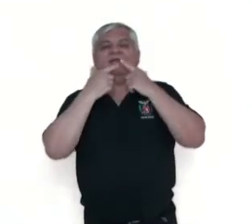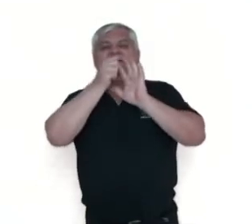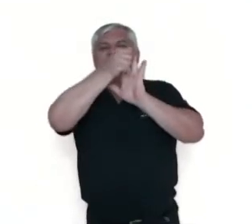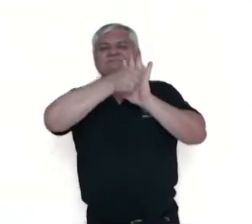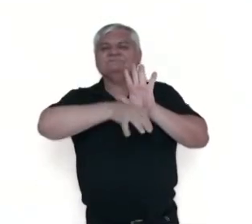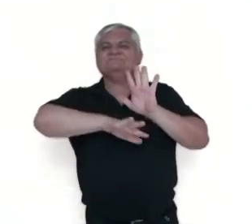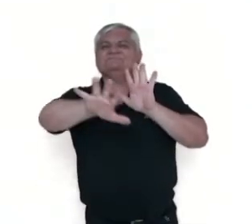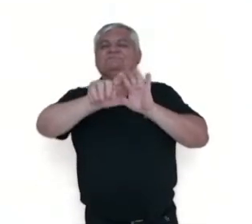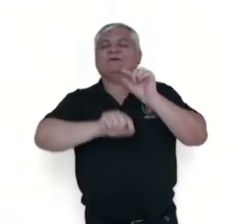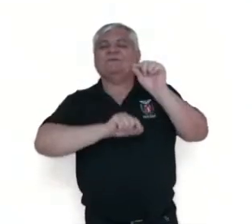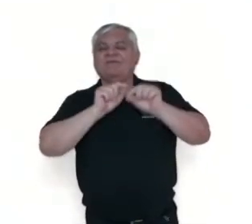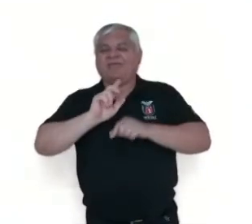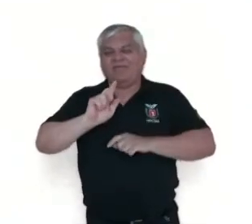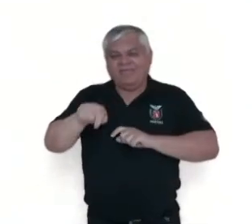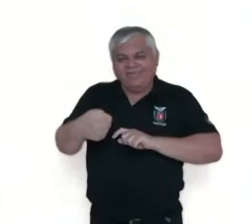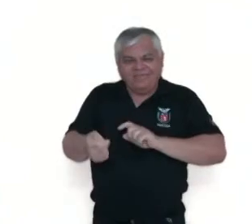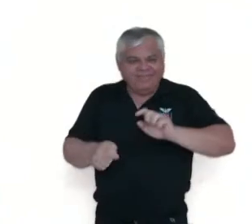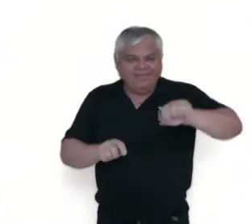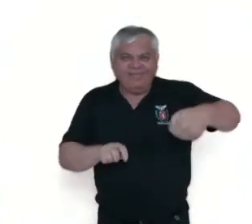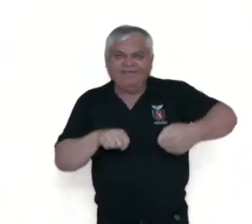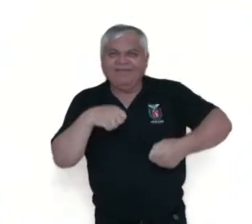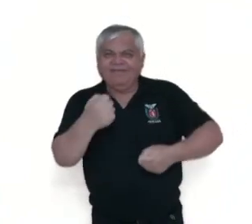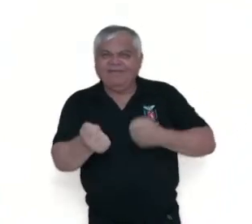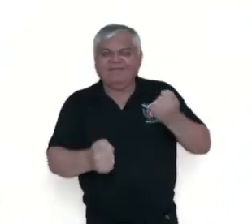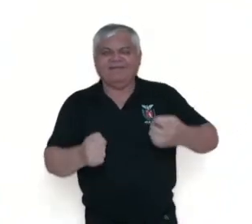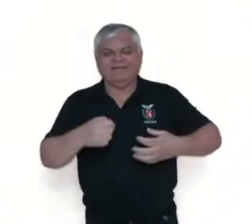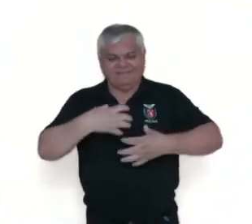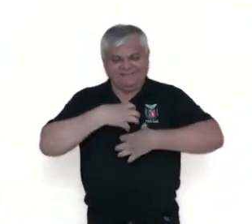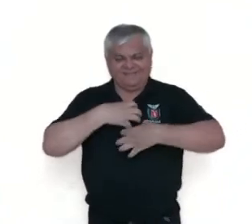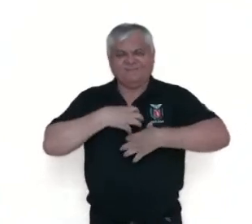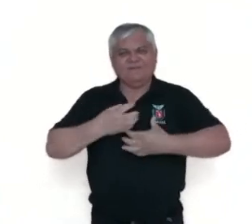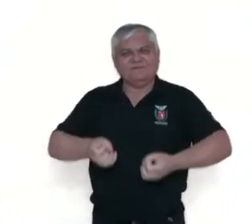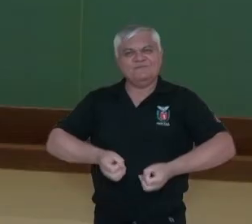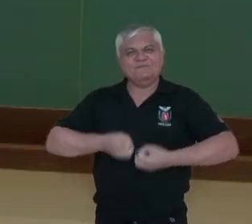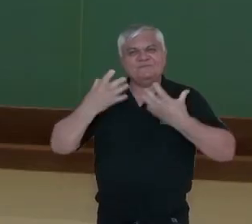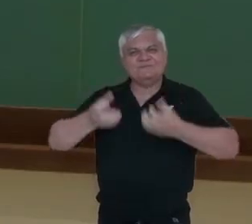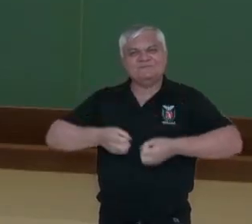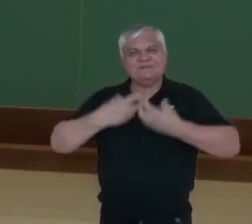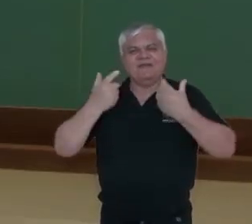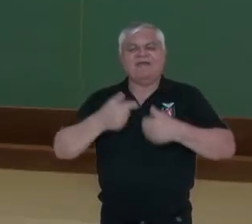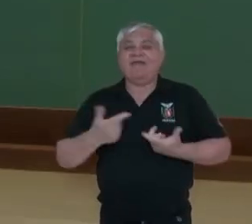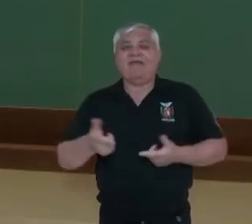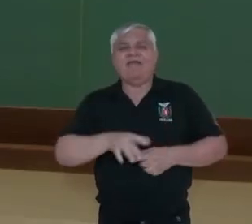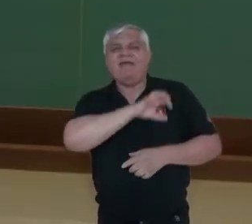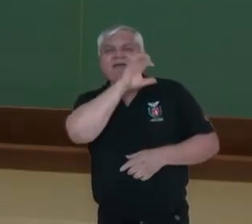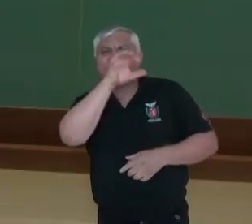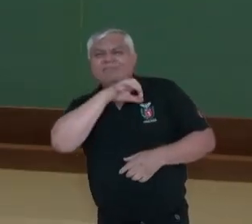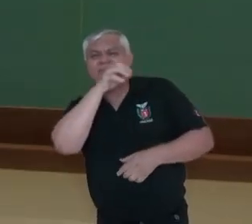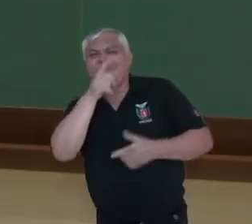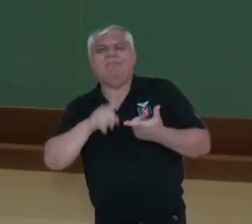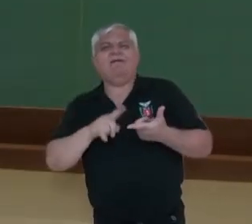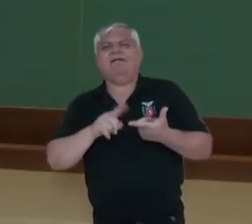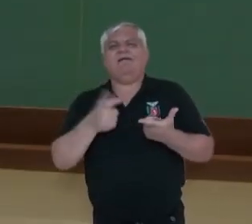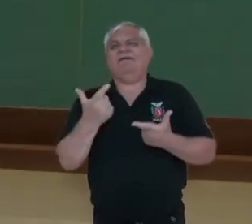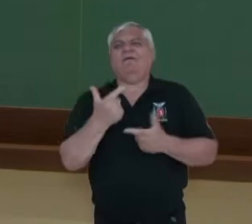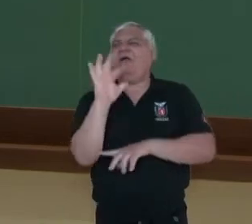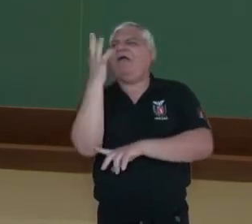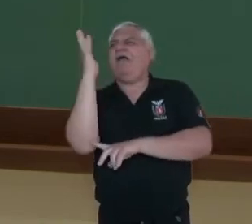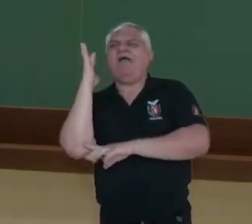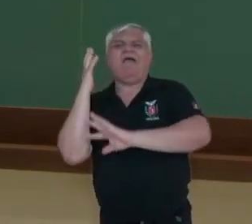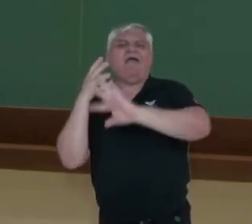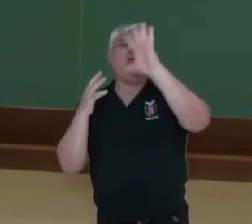caracteriza pela atribuição de ações e sentimentos humanos a animais ou a seres inanimados. O que são seres